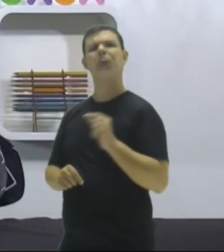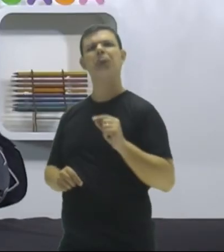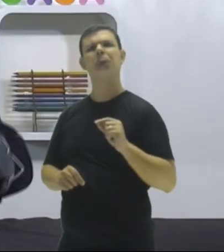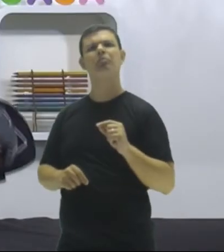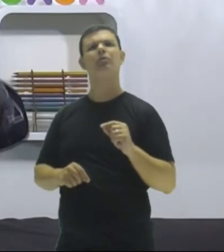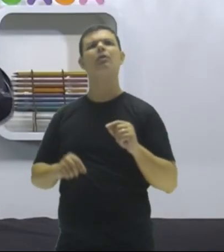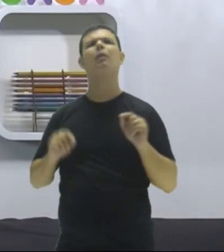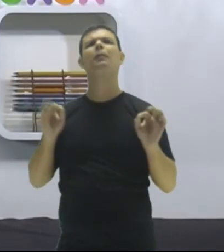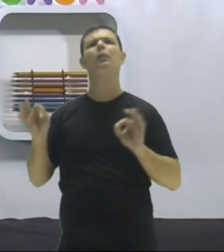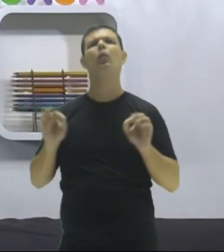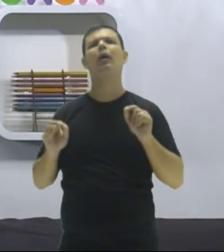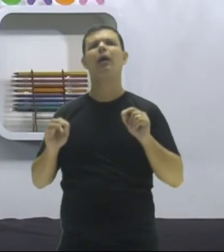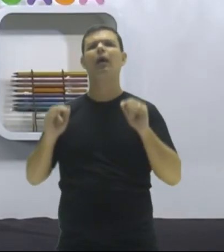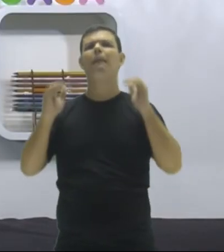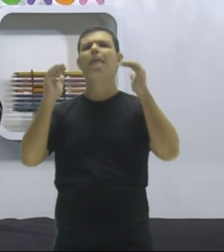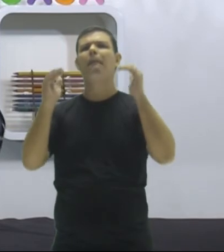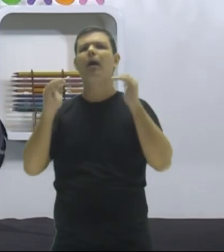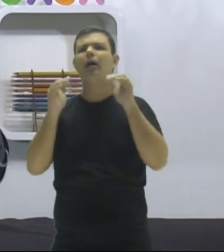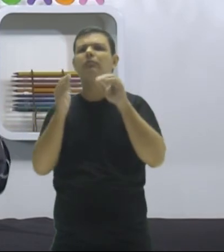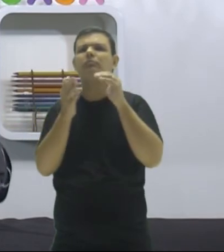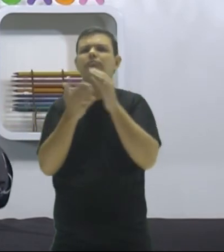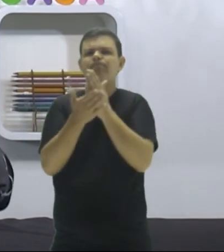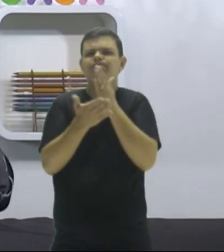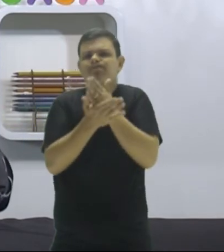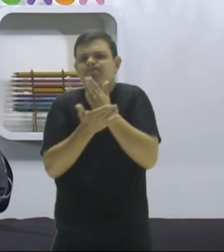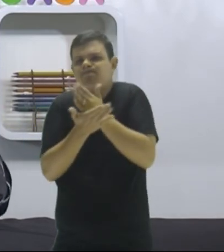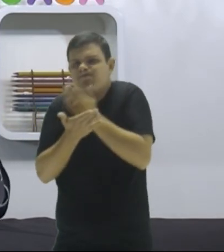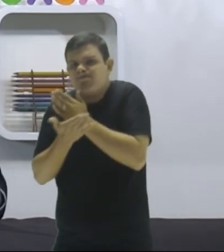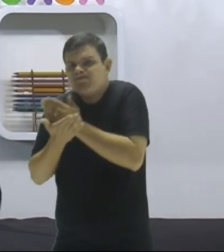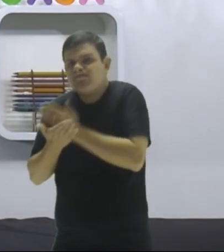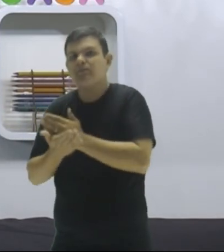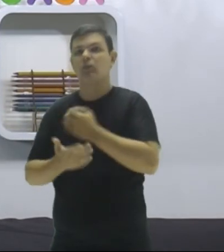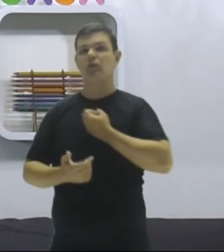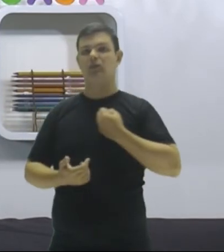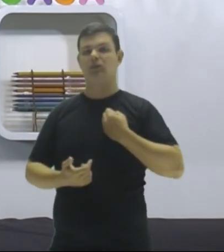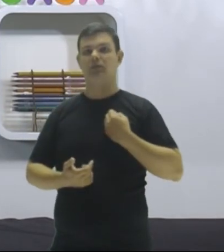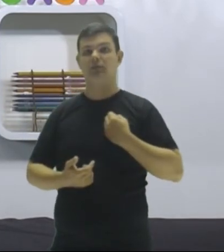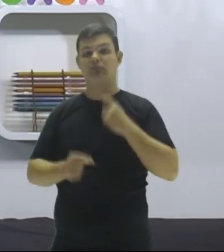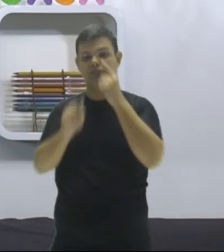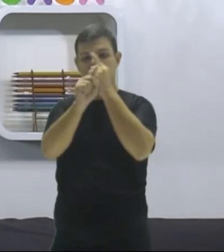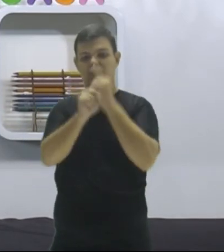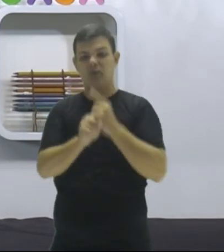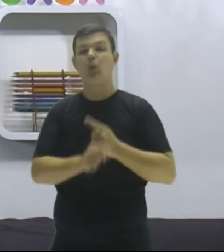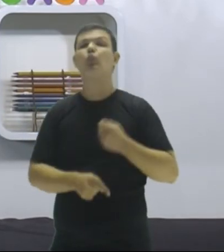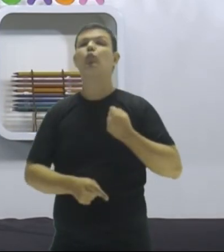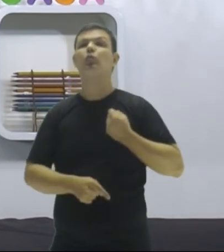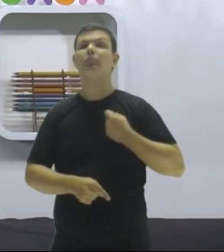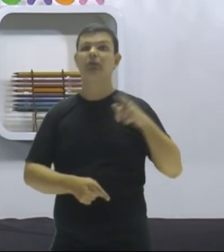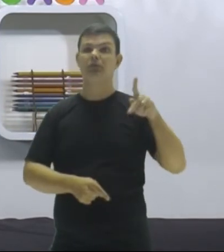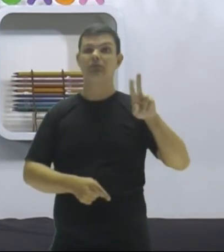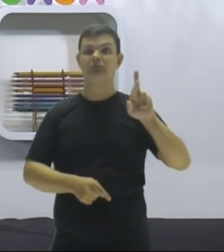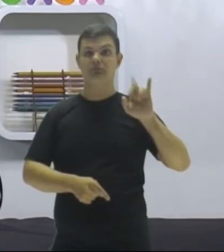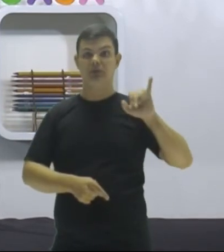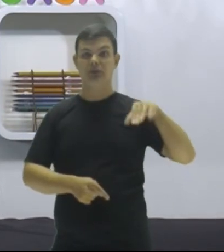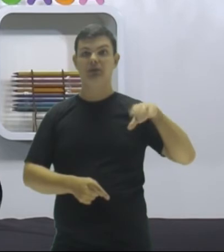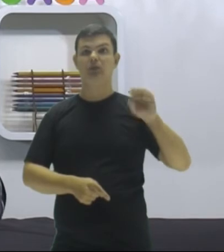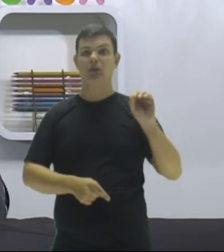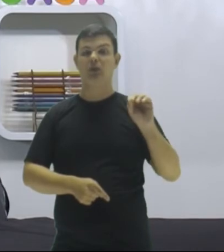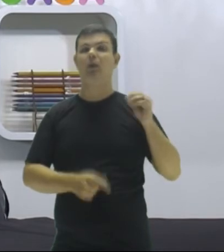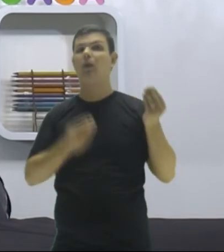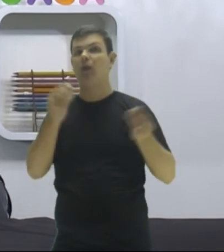Eu fiz o quê? Eu fiz uma decomposição dos números, tá? E achei os números primos para eu poder fazer a